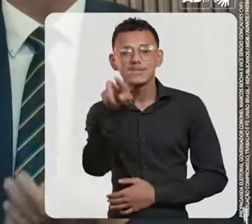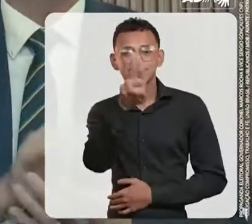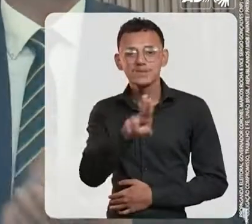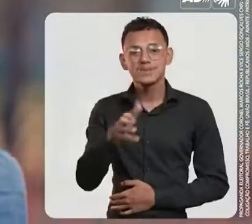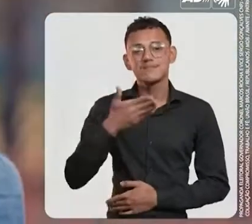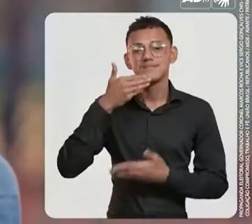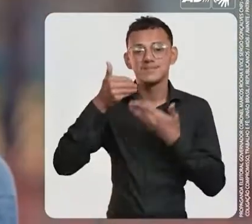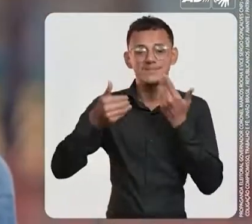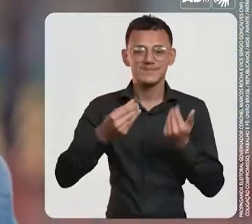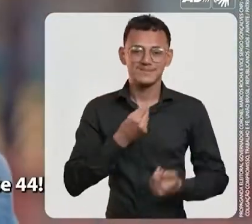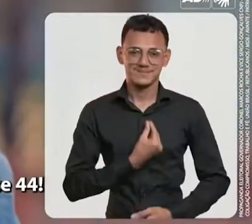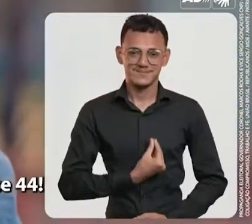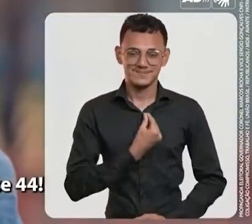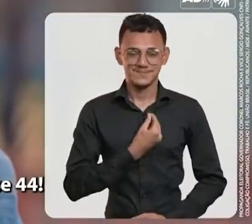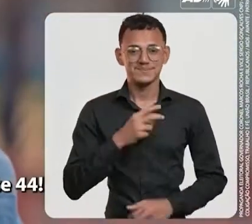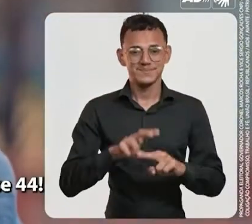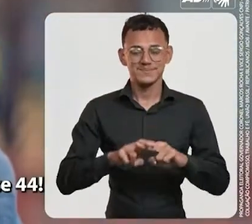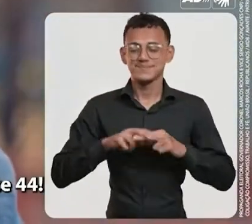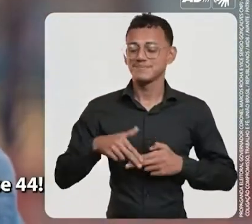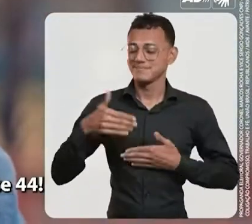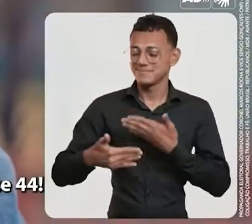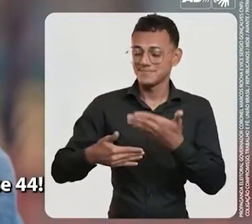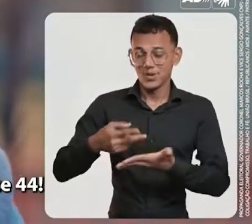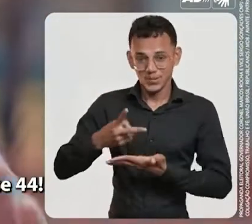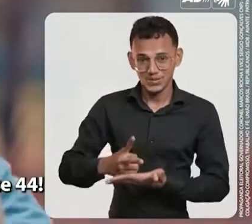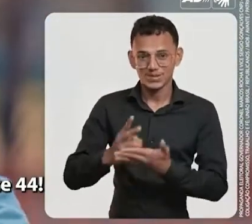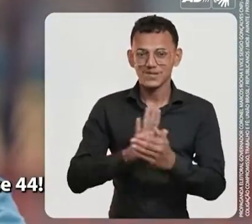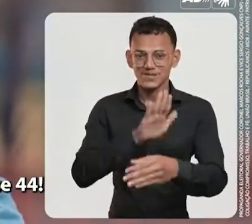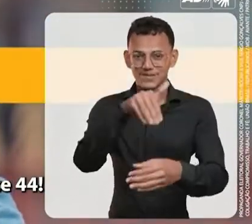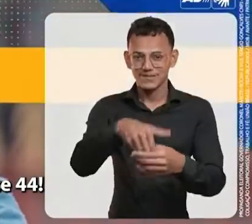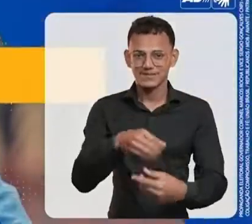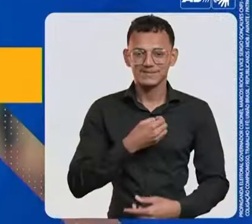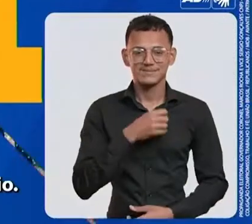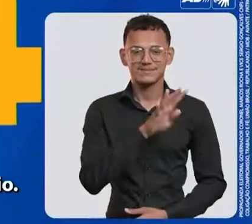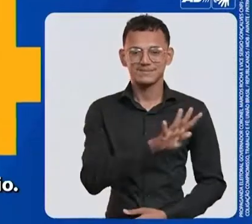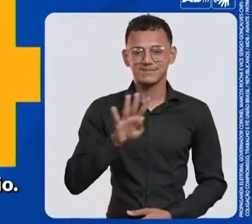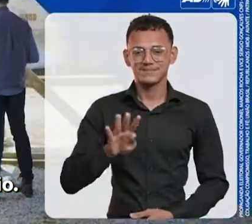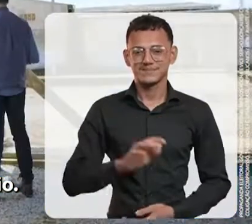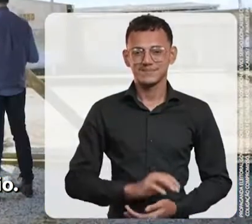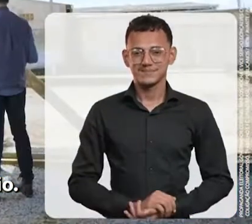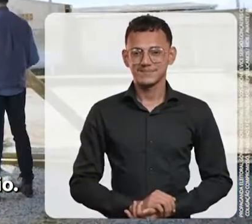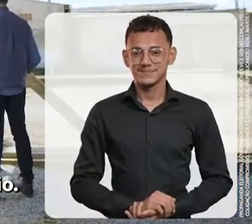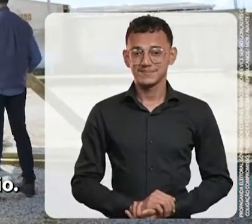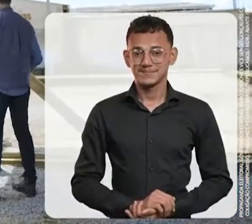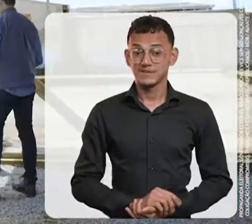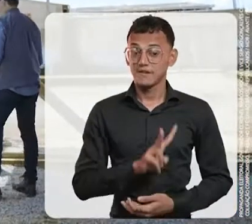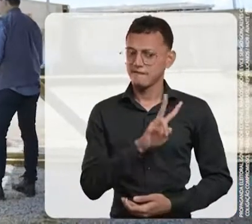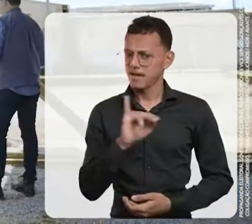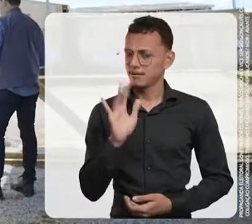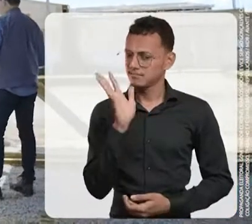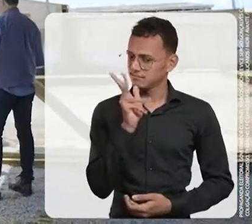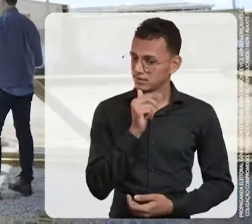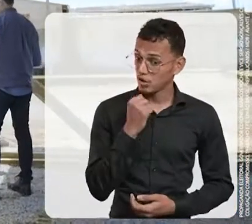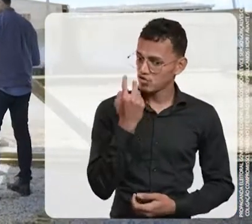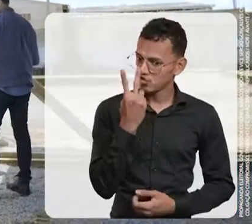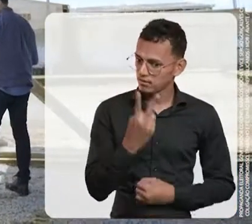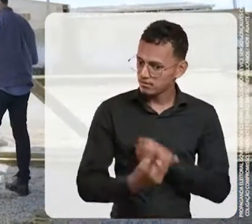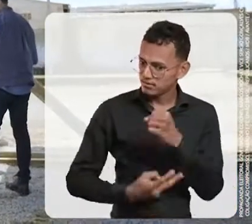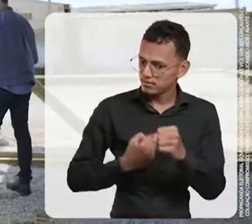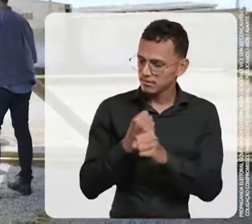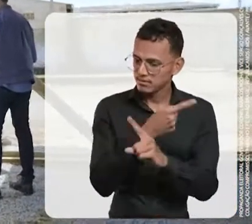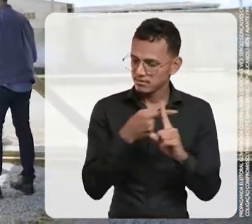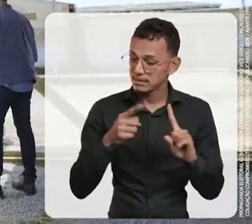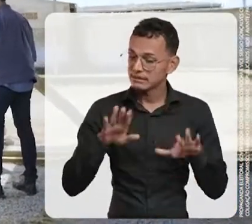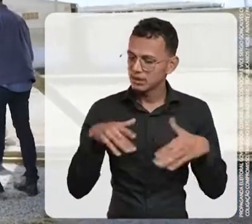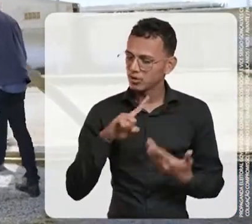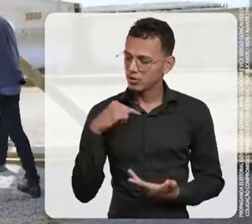melhoria de vida. E para continuar o desenvolvimento de Rondônia, vote 44. Vai durar dois anos e meio. Né? Então,